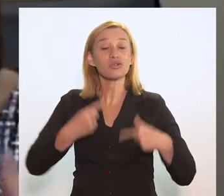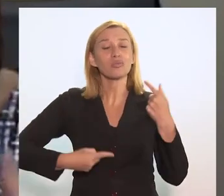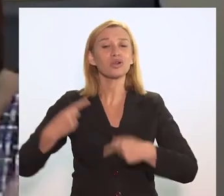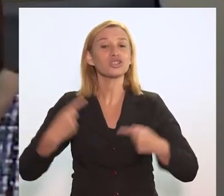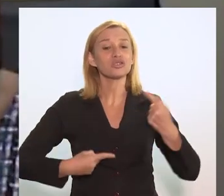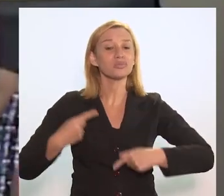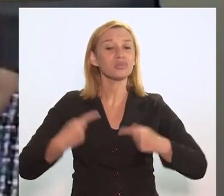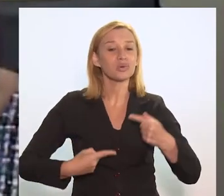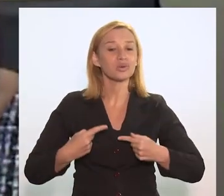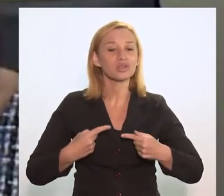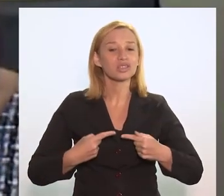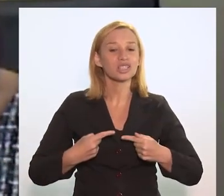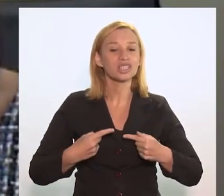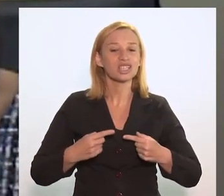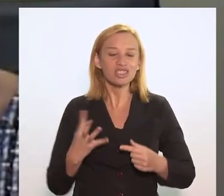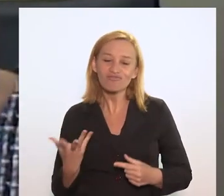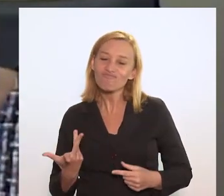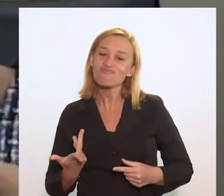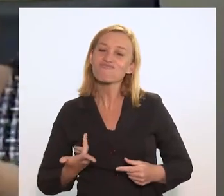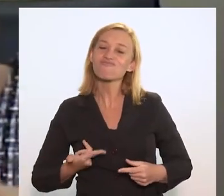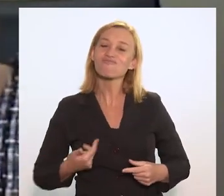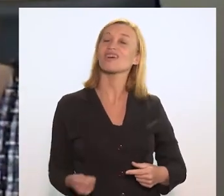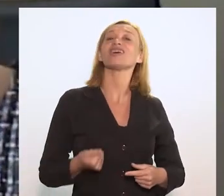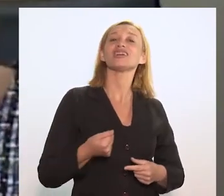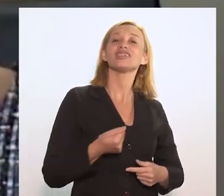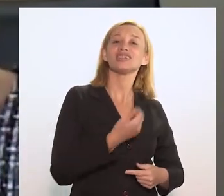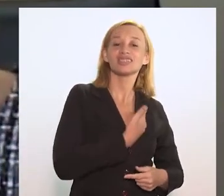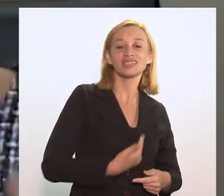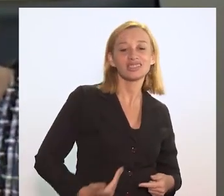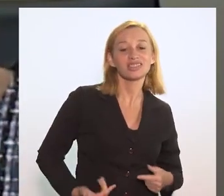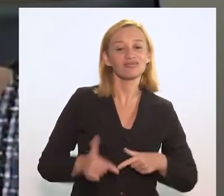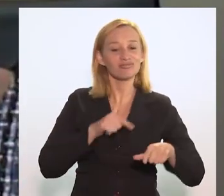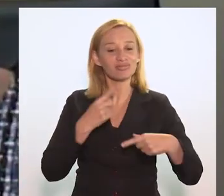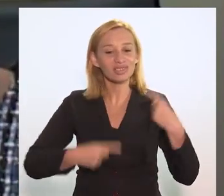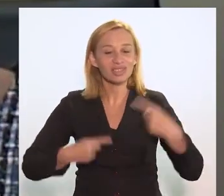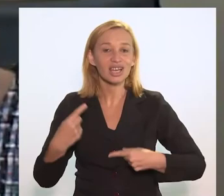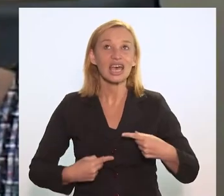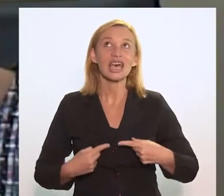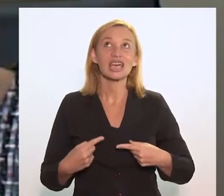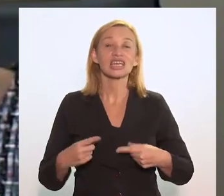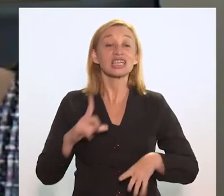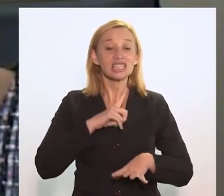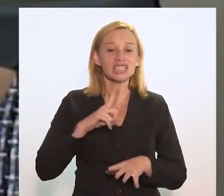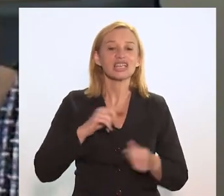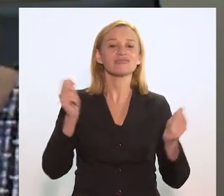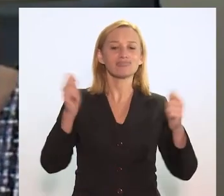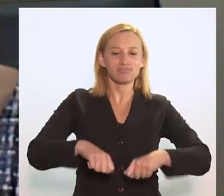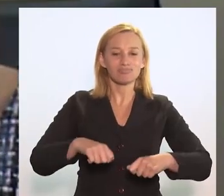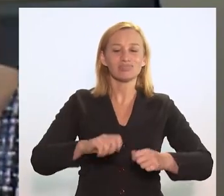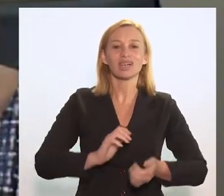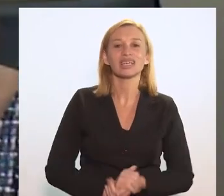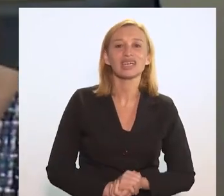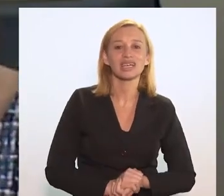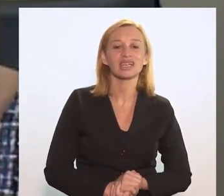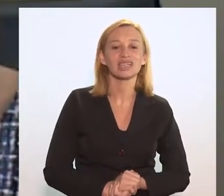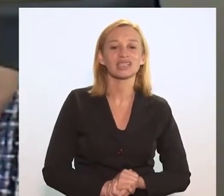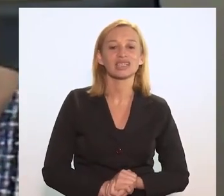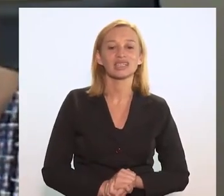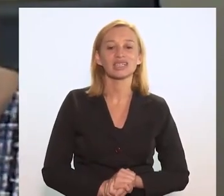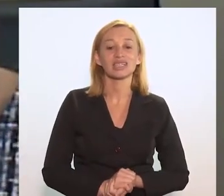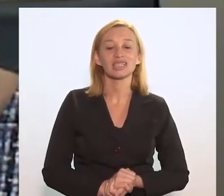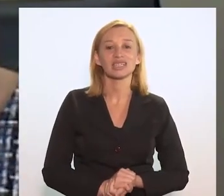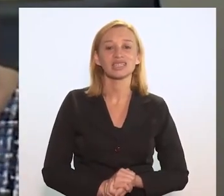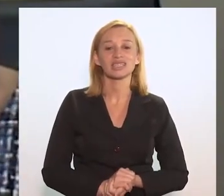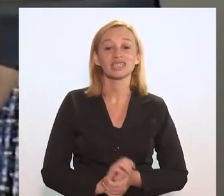Mas tem uma política pública eficiente e uma política pública que tem essa capacidade